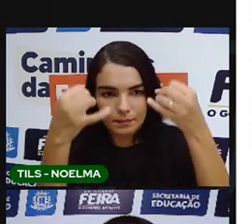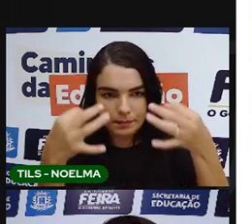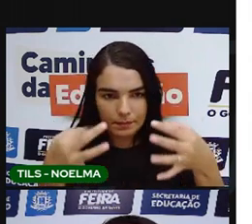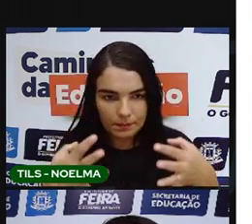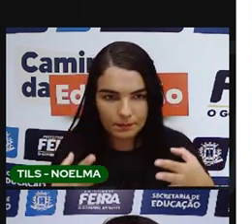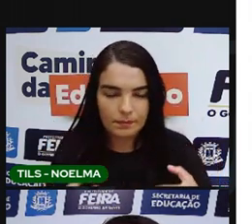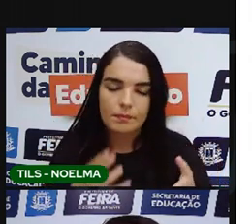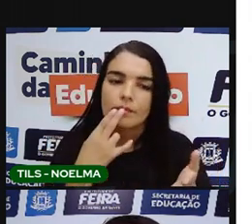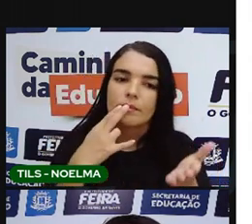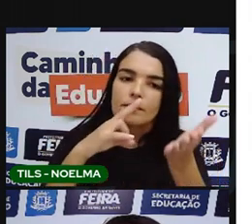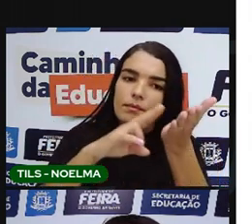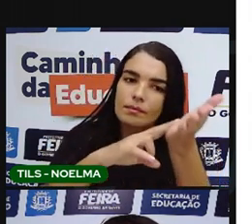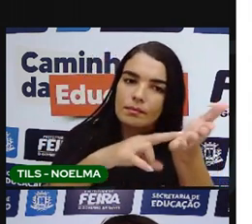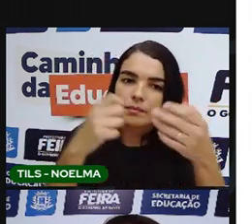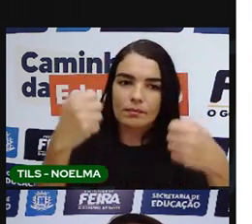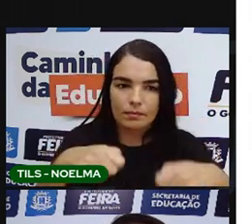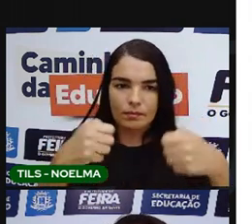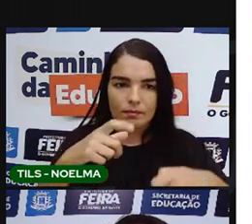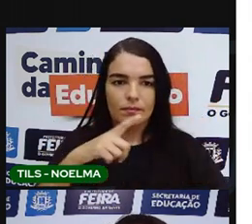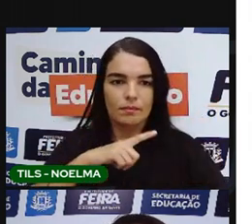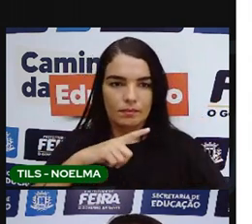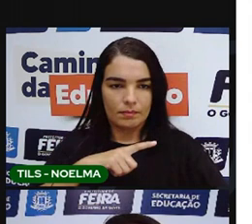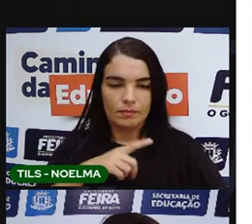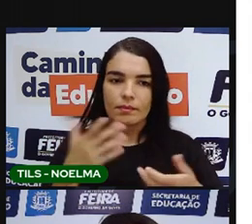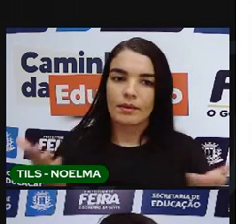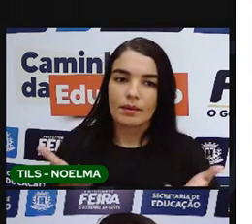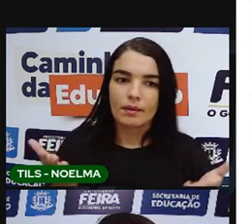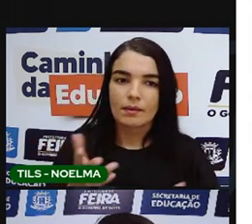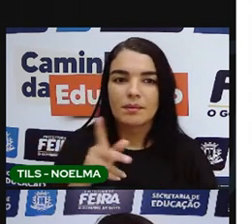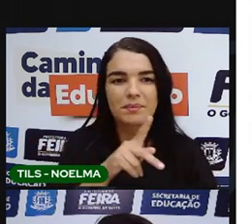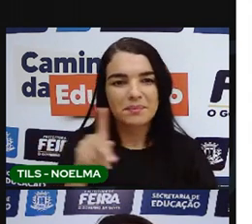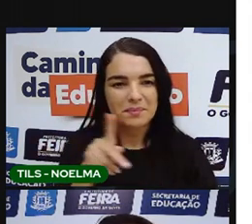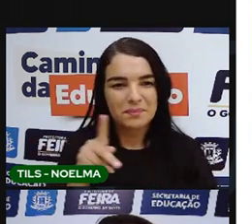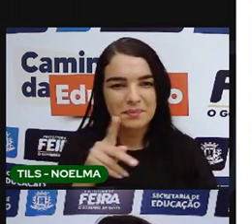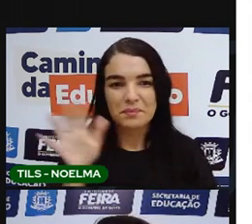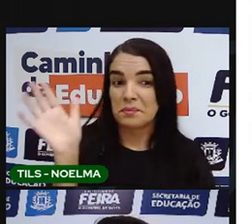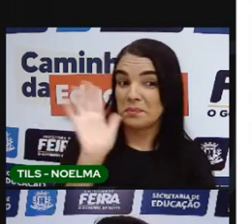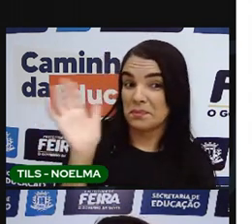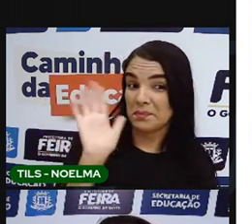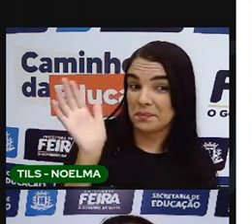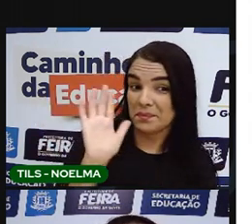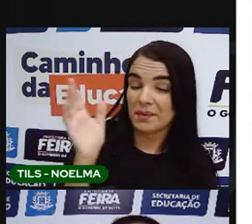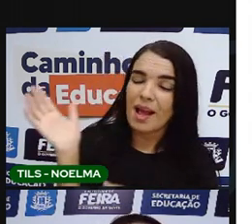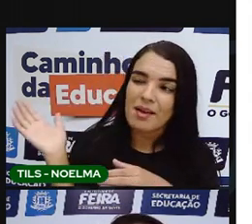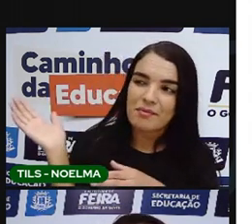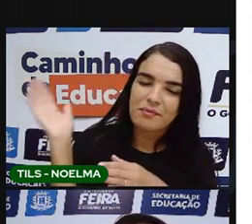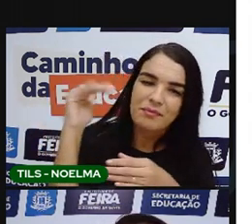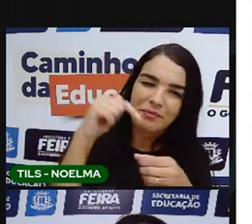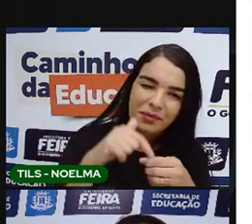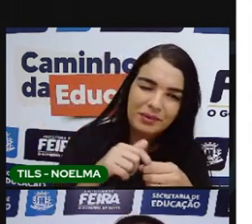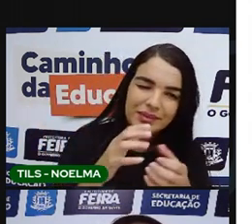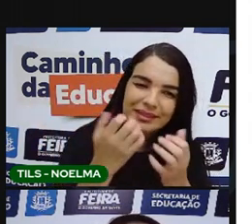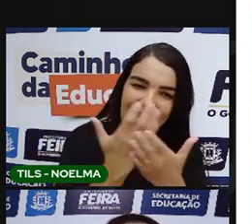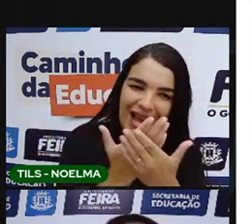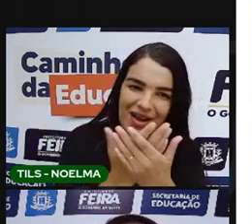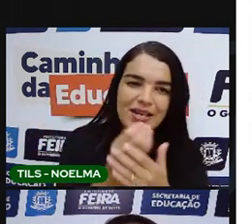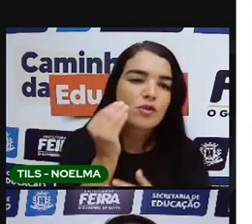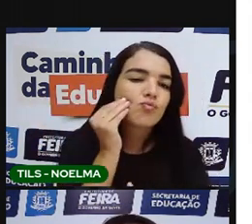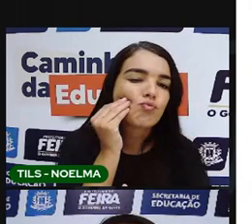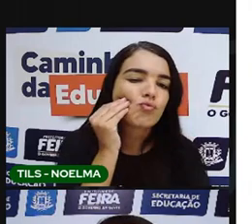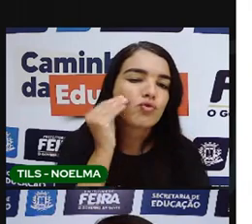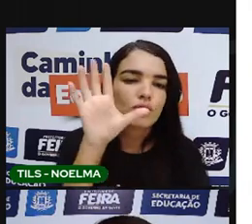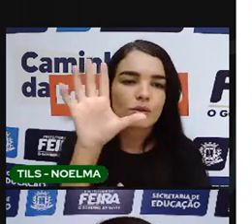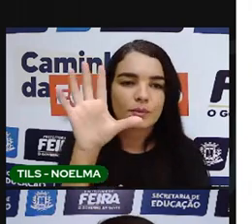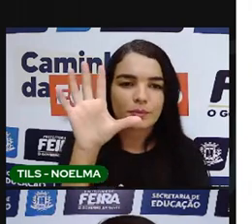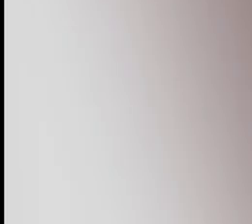devem ter aí uma carta informada, certo? A pró vai ficando por aqui. Daqui a pouquinho eu volto com mais uma aula. Um beijo.